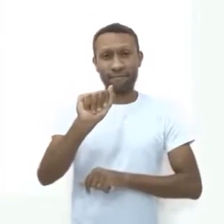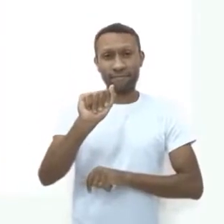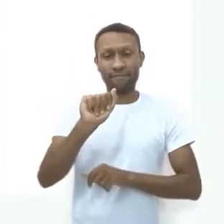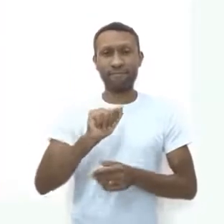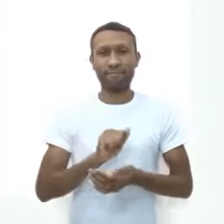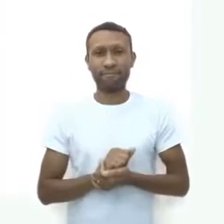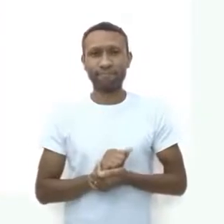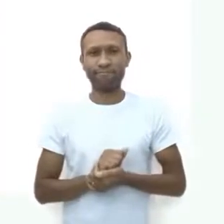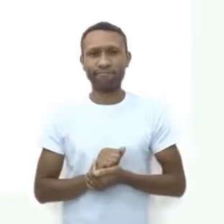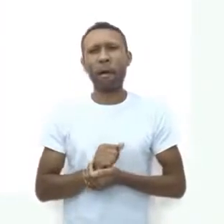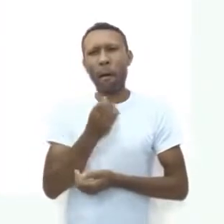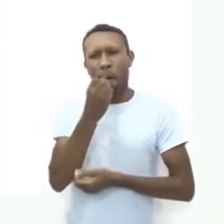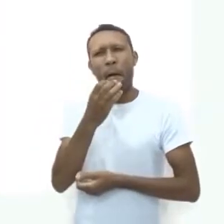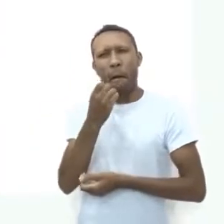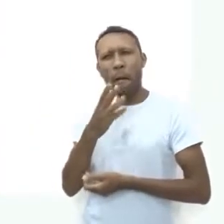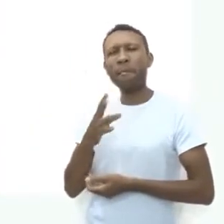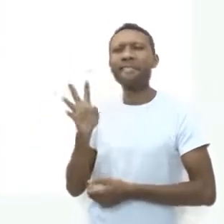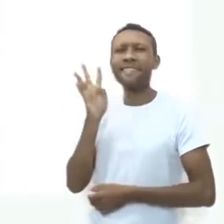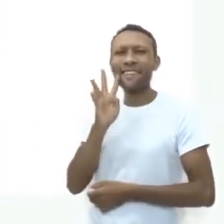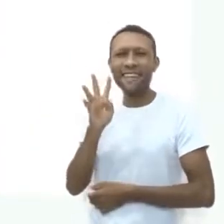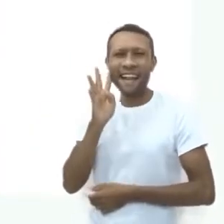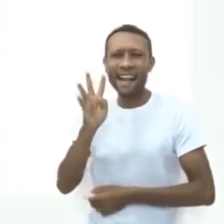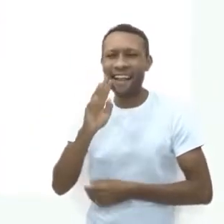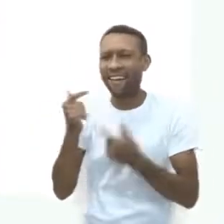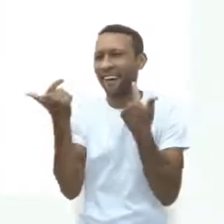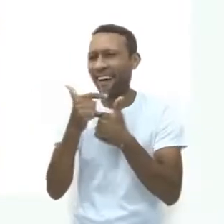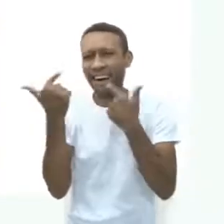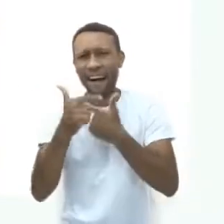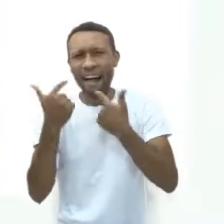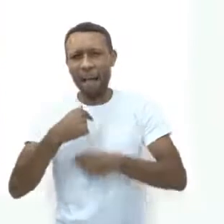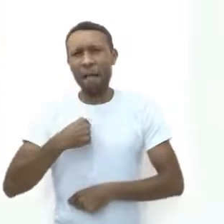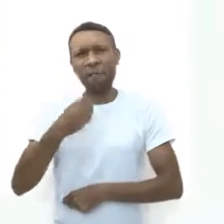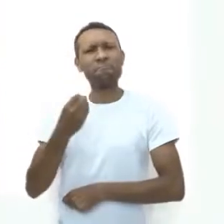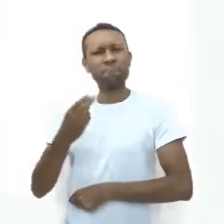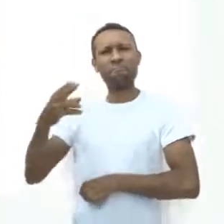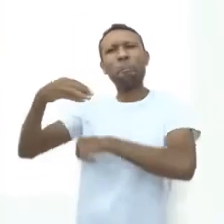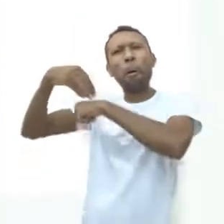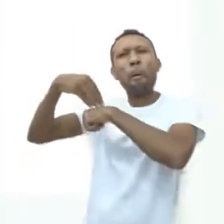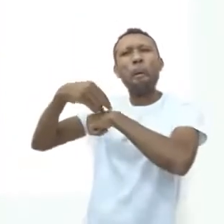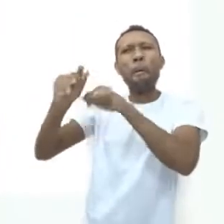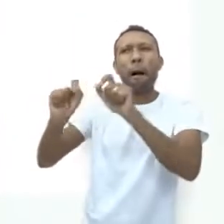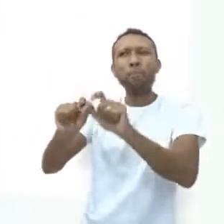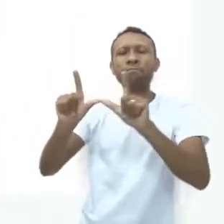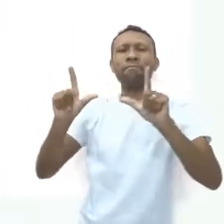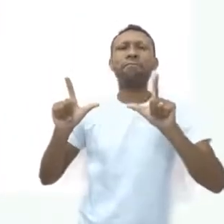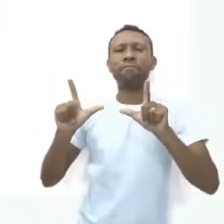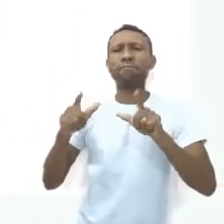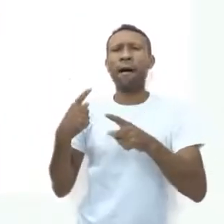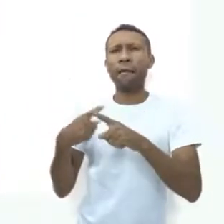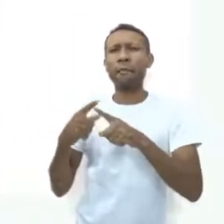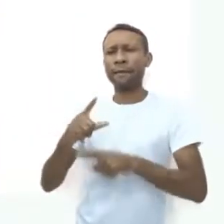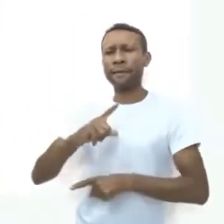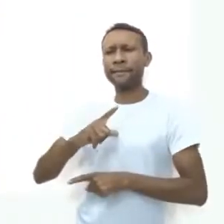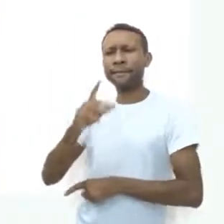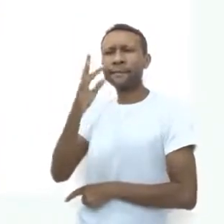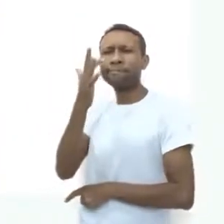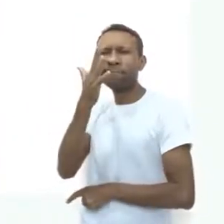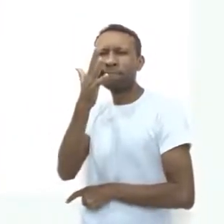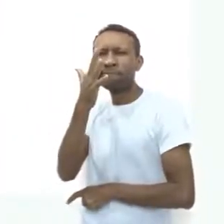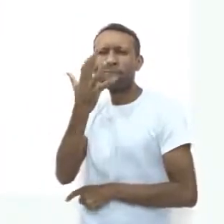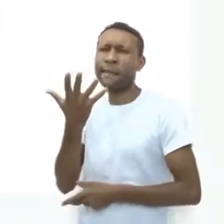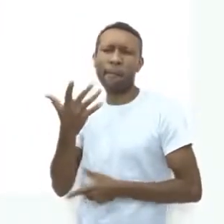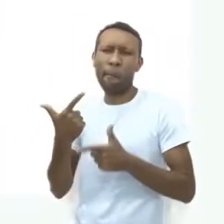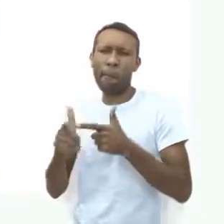Pode crer, vai ser muito engraçado. Faço isso tranquilo, mas só porque somos muito íntimos, então não tem problema.